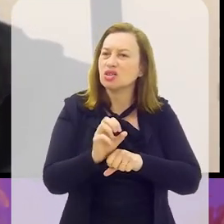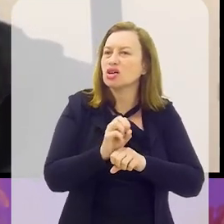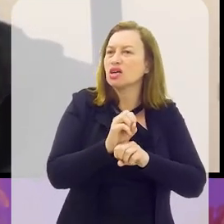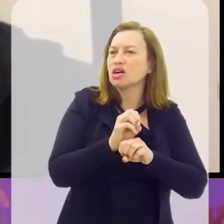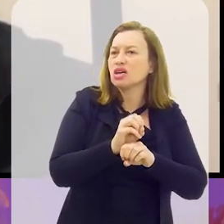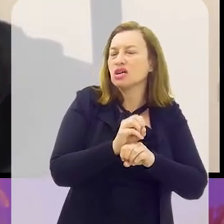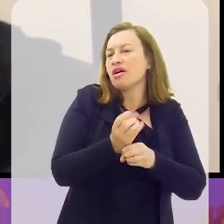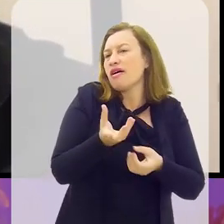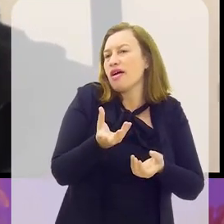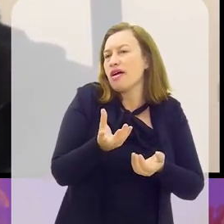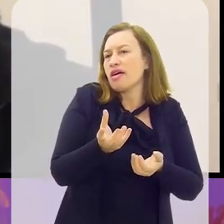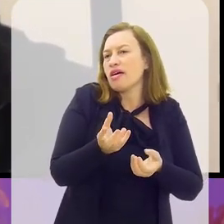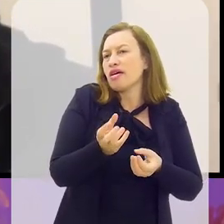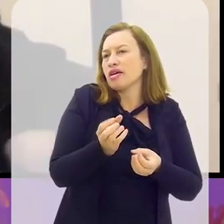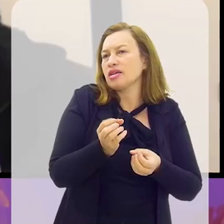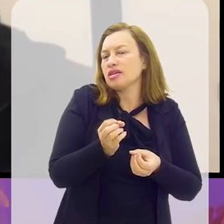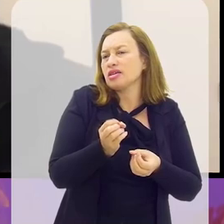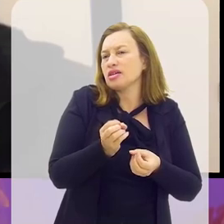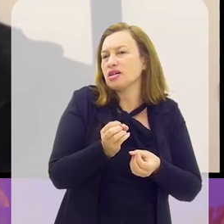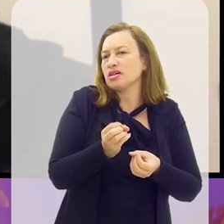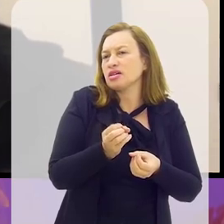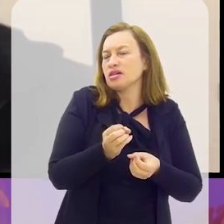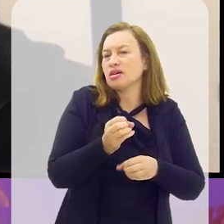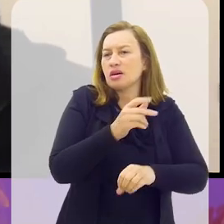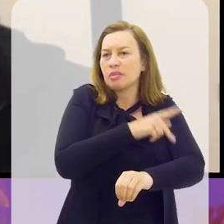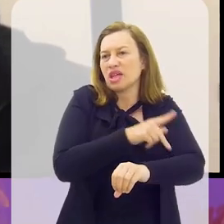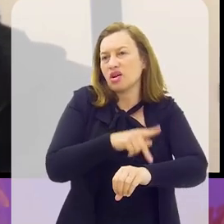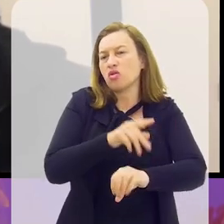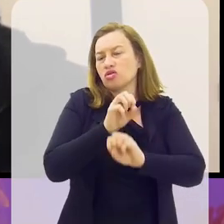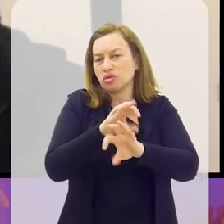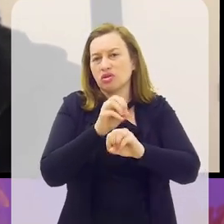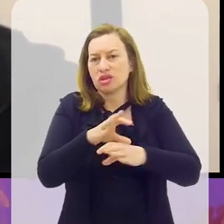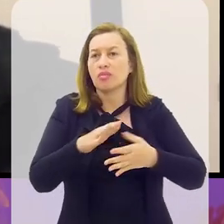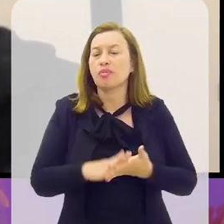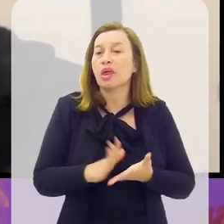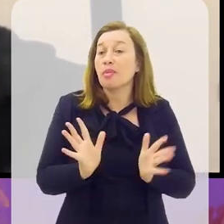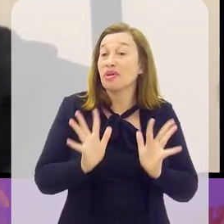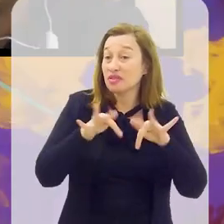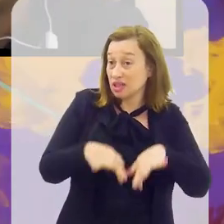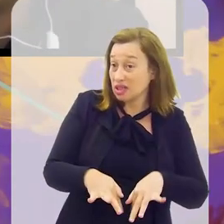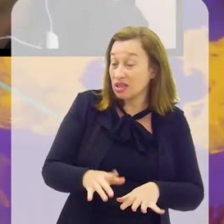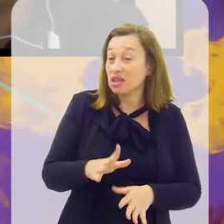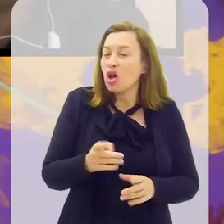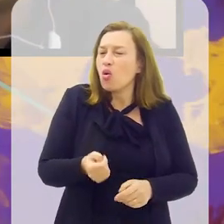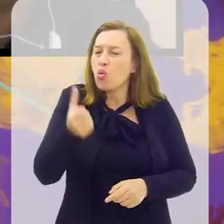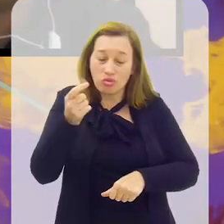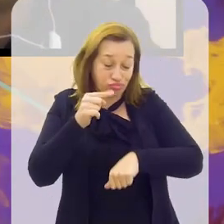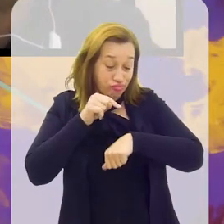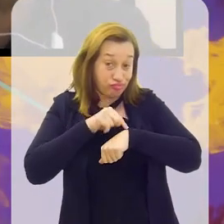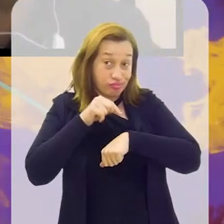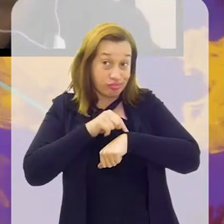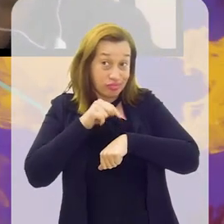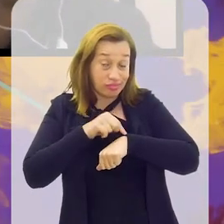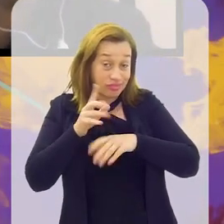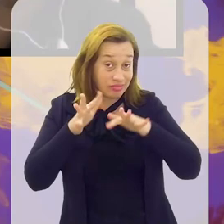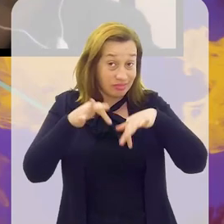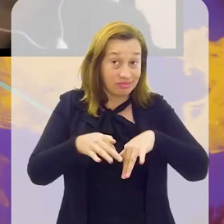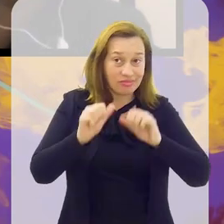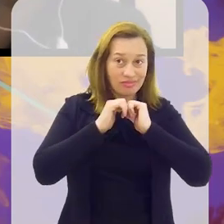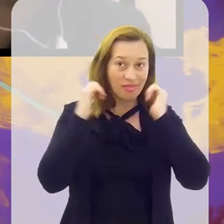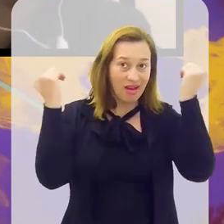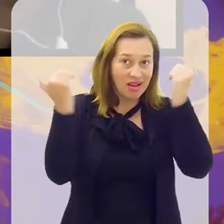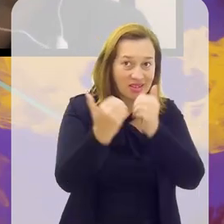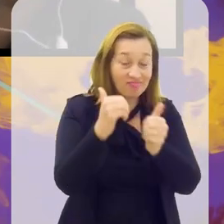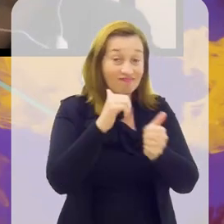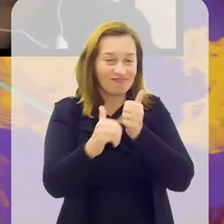medidas sócio-pedagógicas. Para a gente encerrar, já que a gente está quase em cima da hora